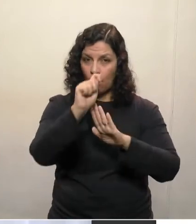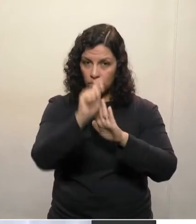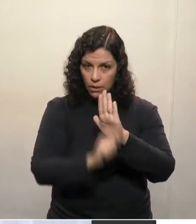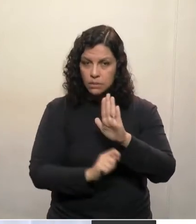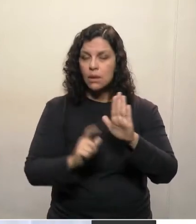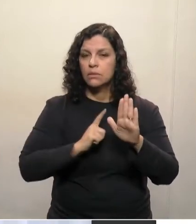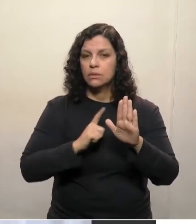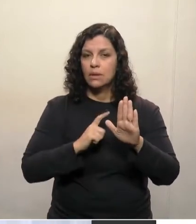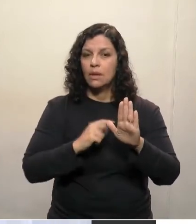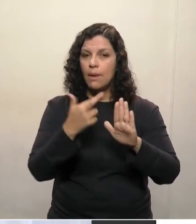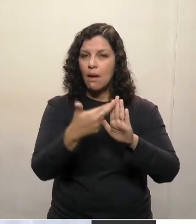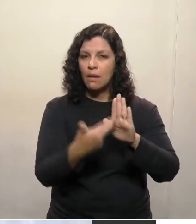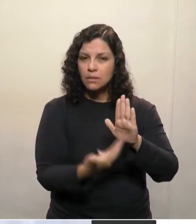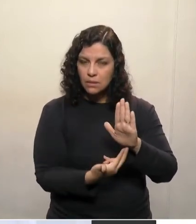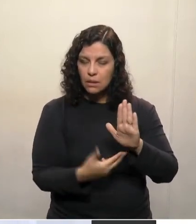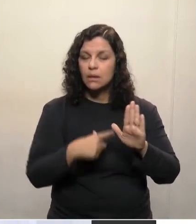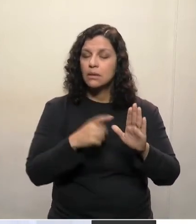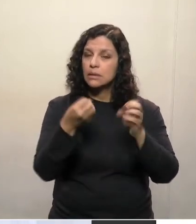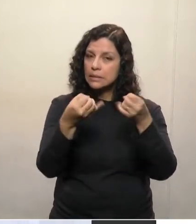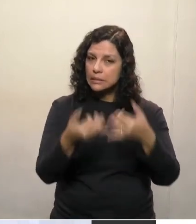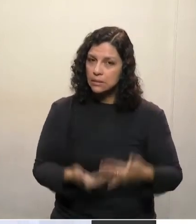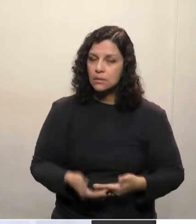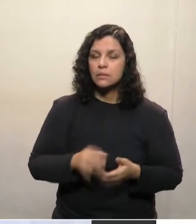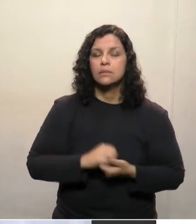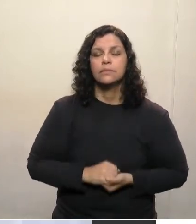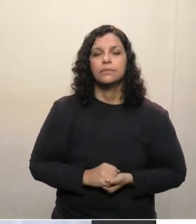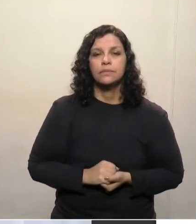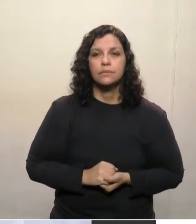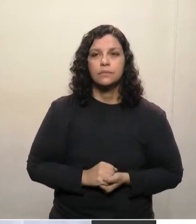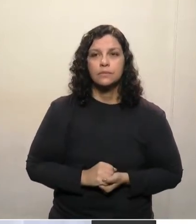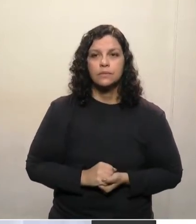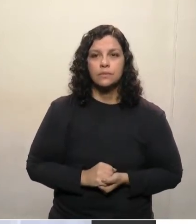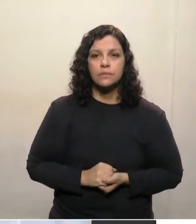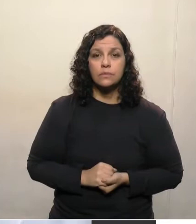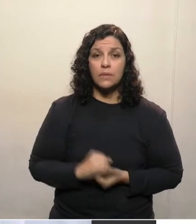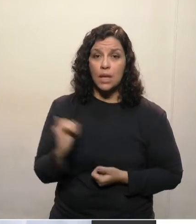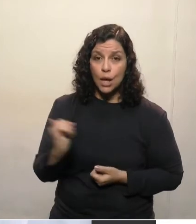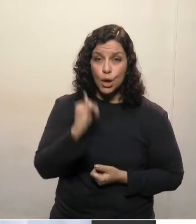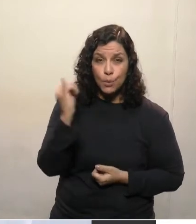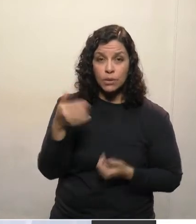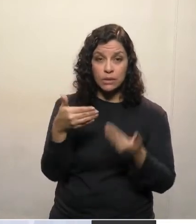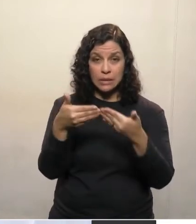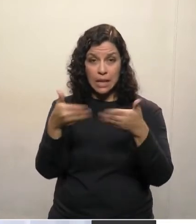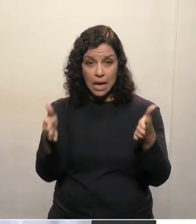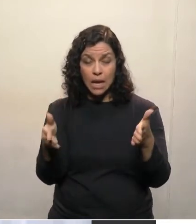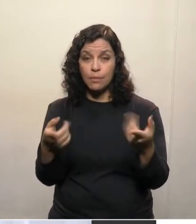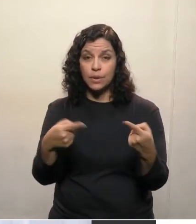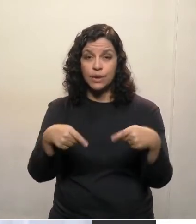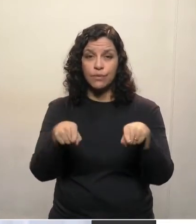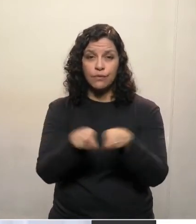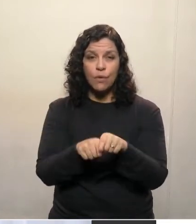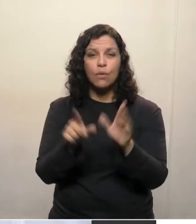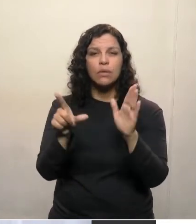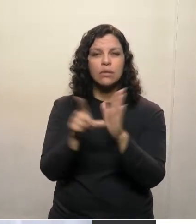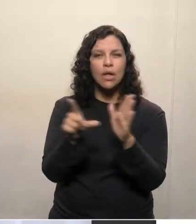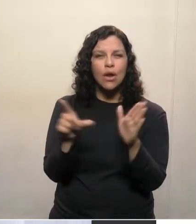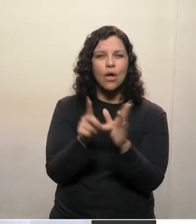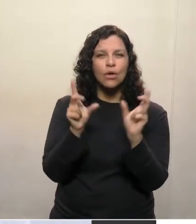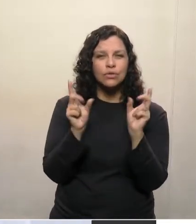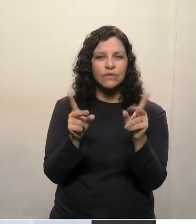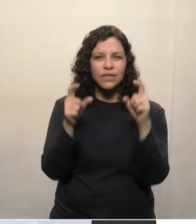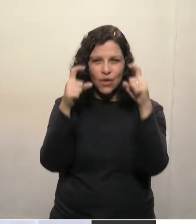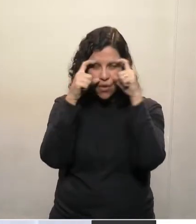por receita, aliás, e que é muito importante a abertura, a reabertura das óticas no estado,